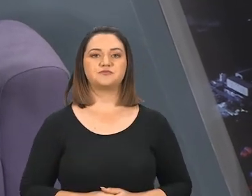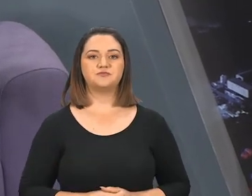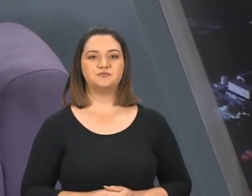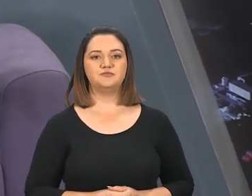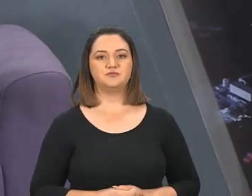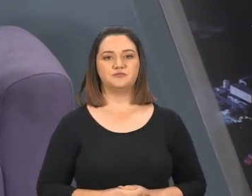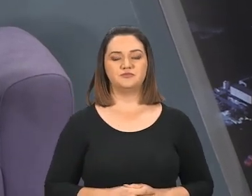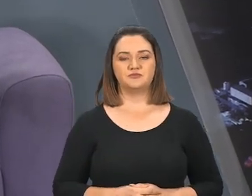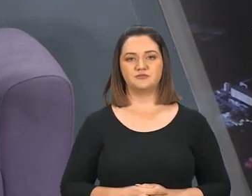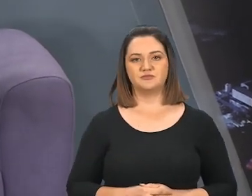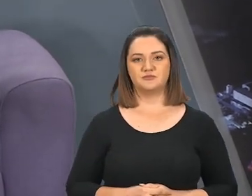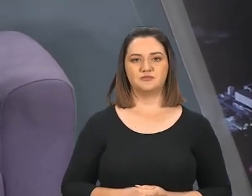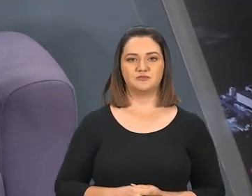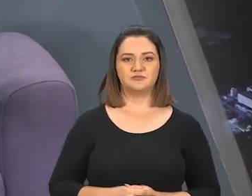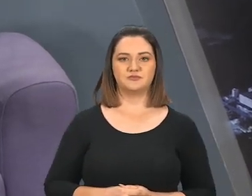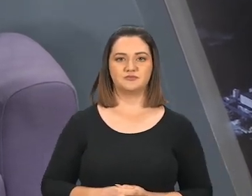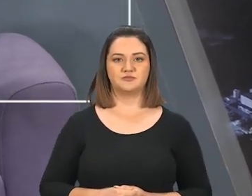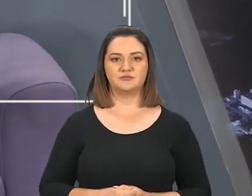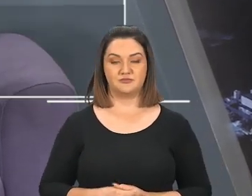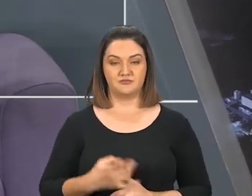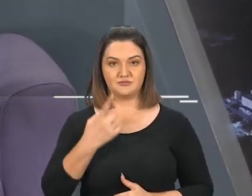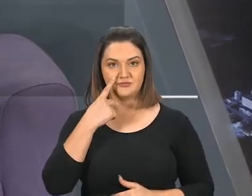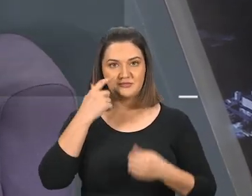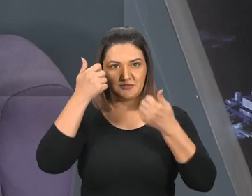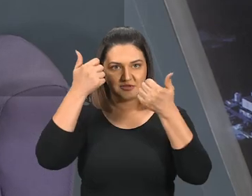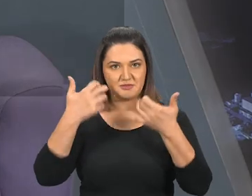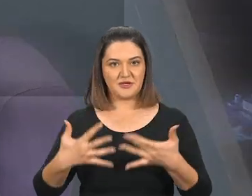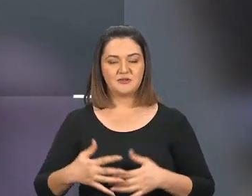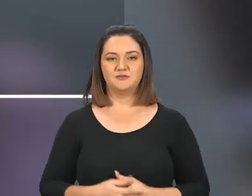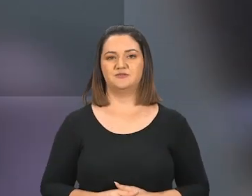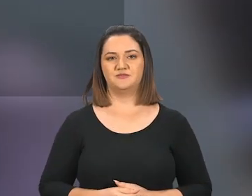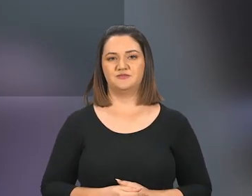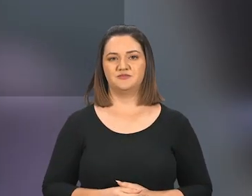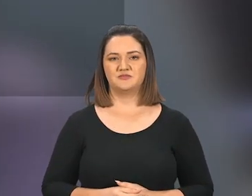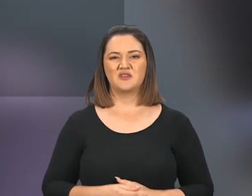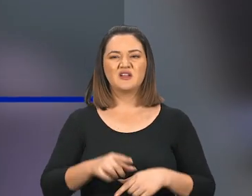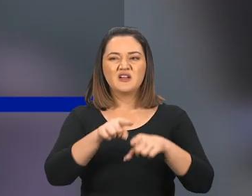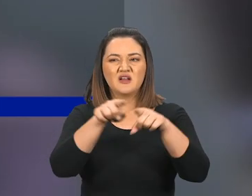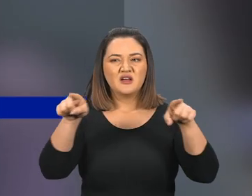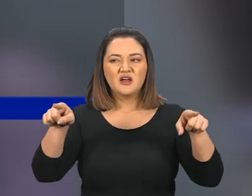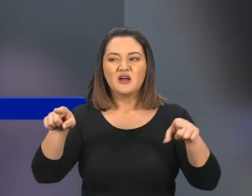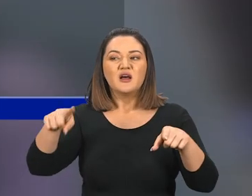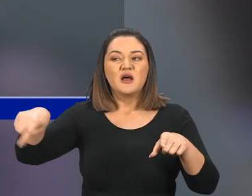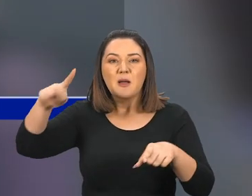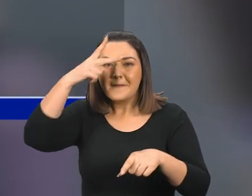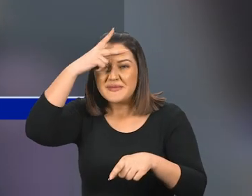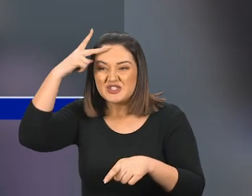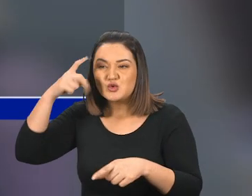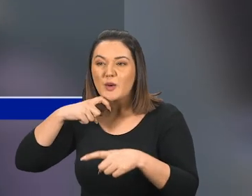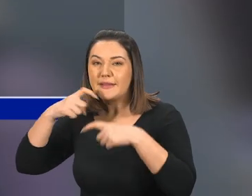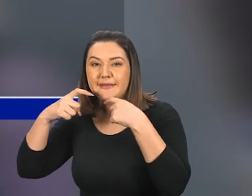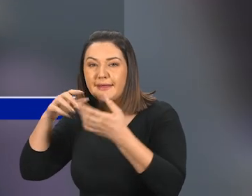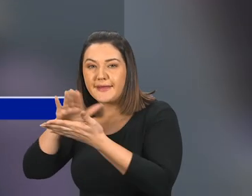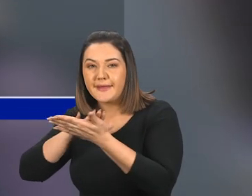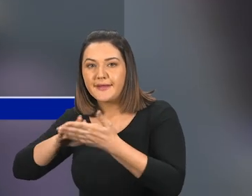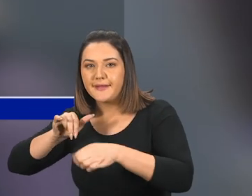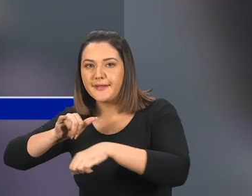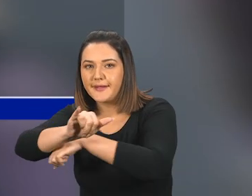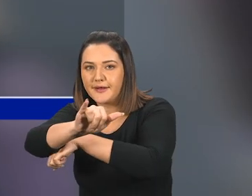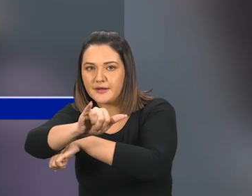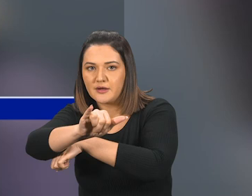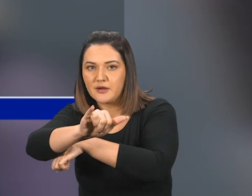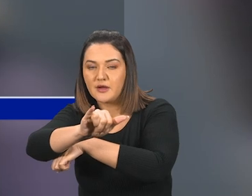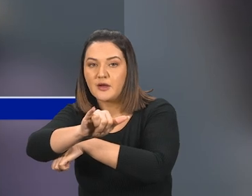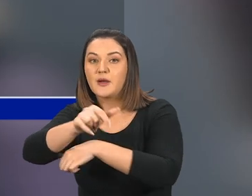Segunda, Tessalonicenses, Capítulo 2, Versos 3 e 4, Fala assim, Ninguém, De nenhum modo, Vos engane, Porque isso, Não